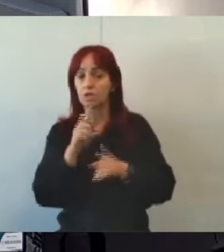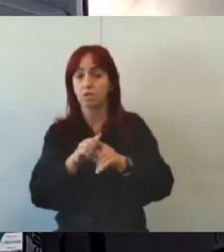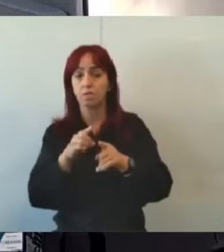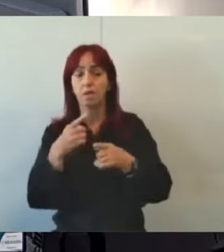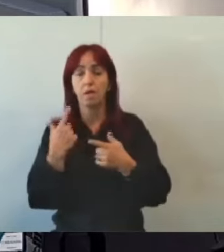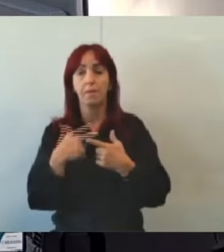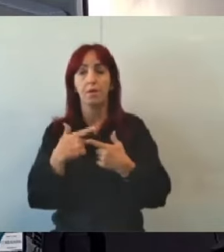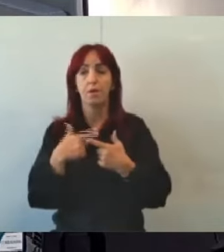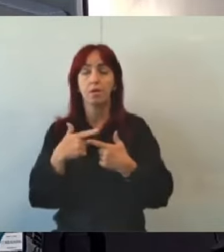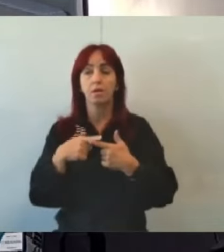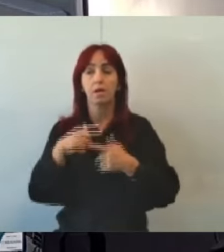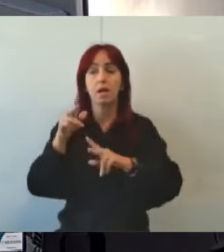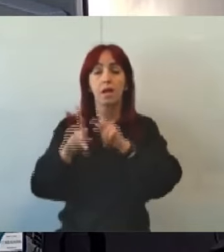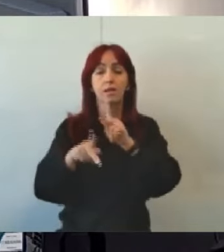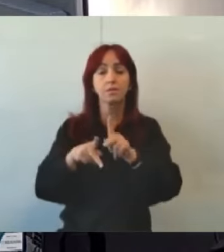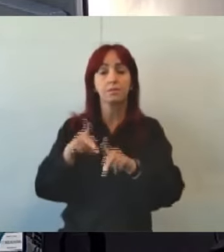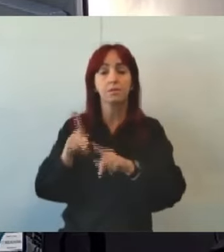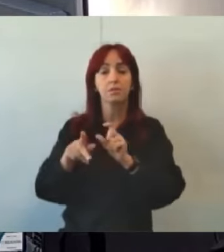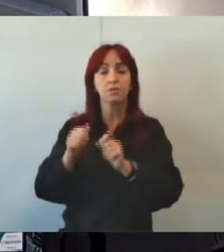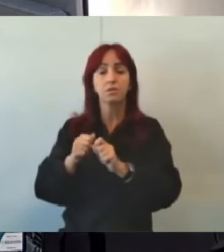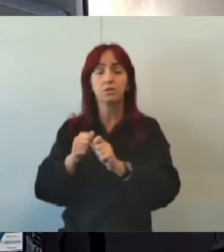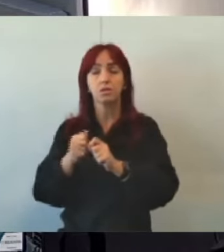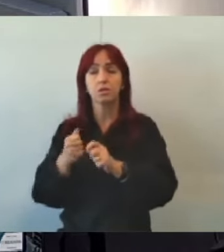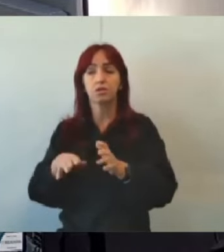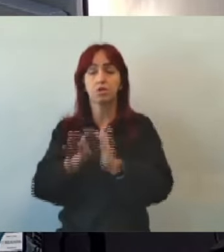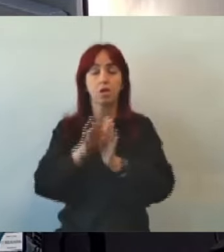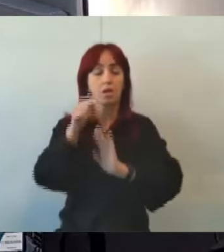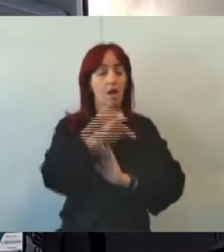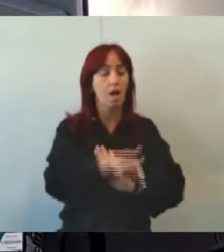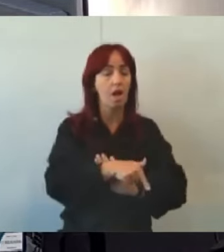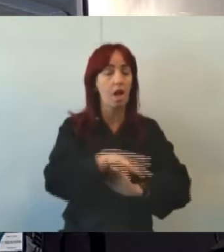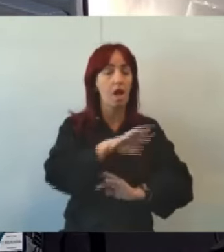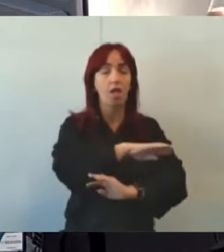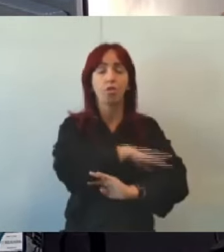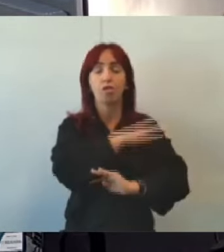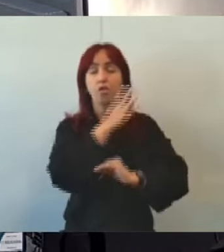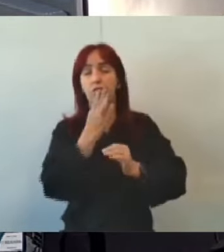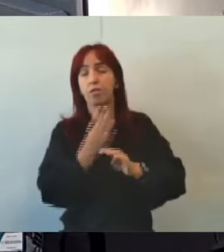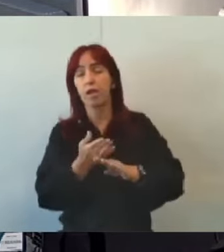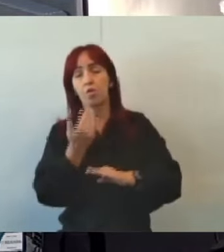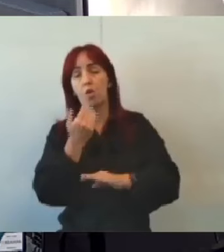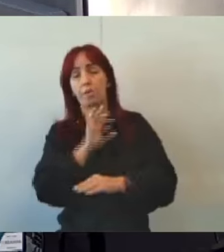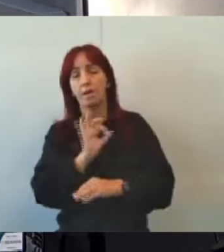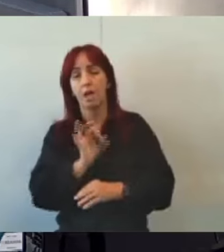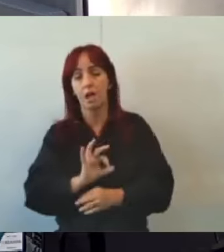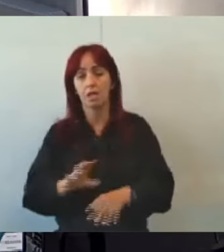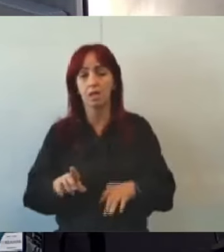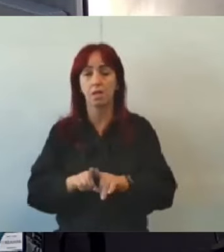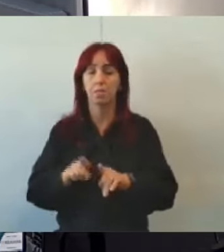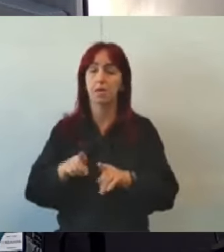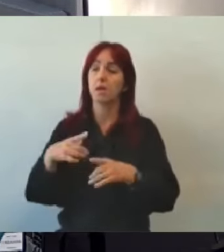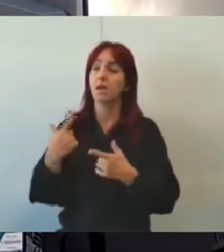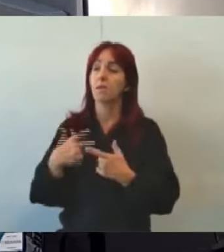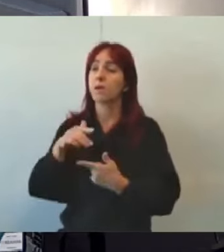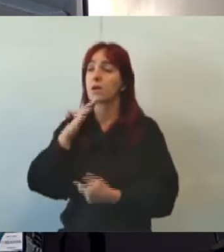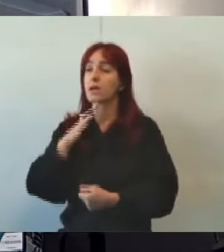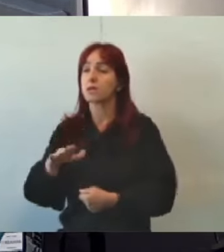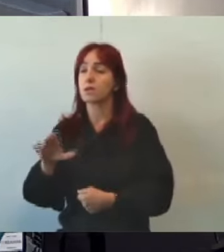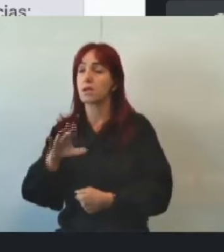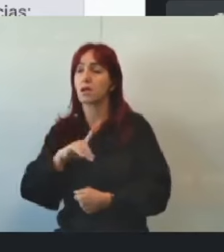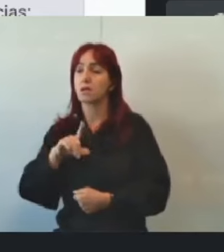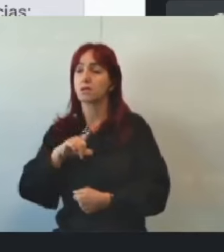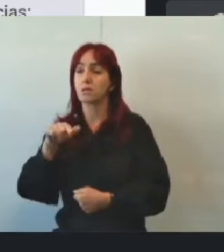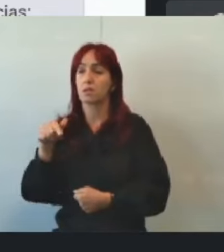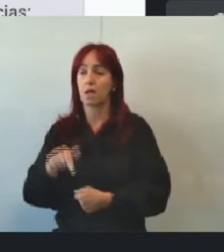ficam o dia inteiro, ficam ali sem o que comer. Às vezes, os pais não estão mais com seus pais, tiveram ali que ser